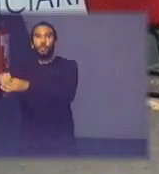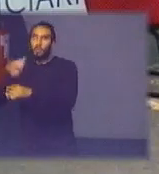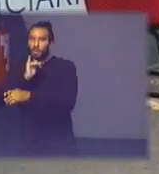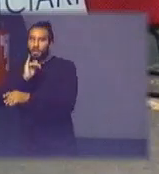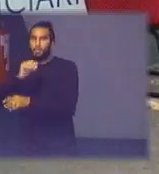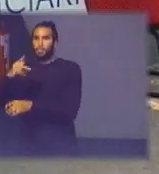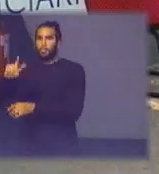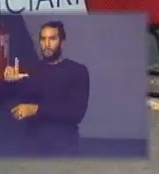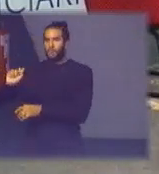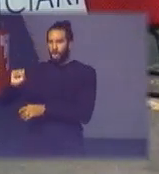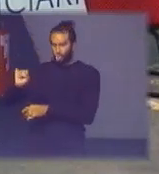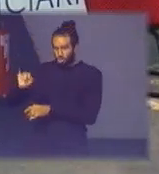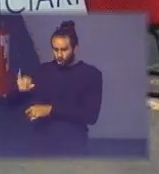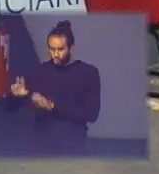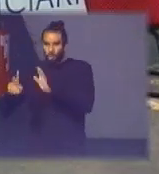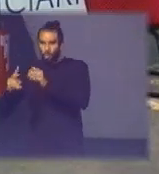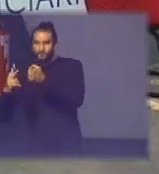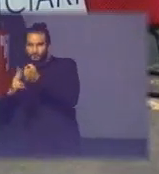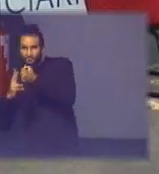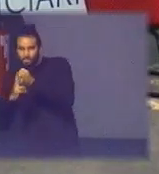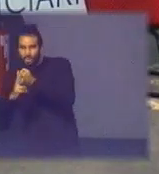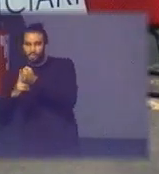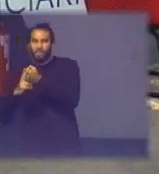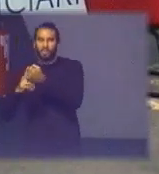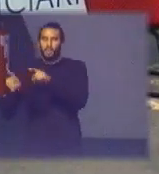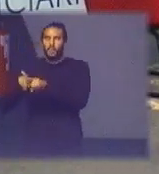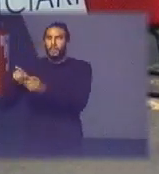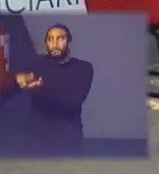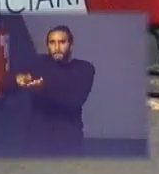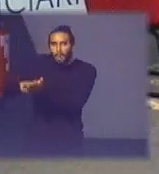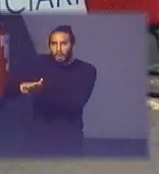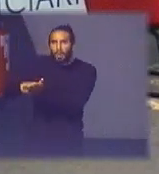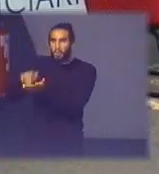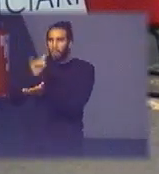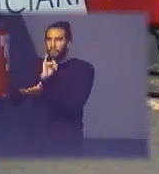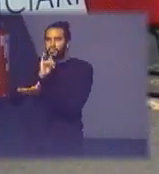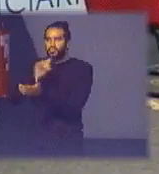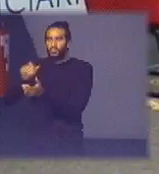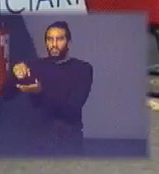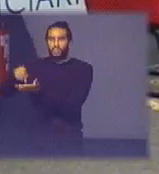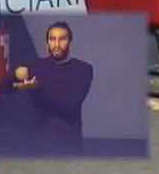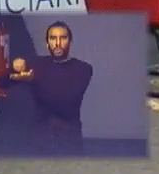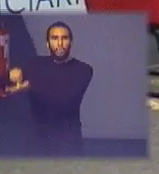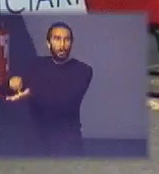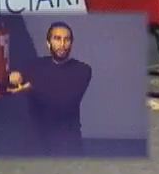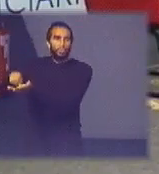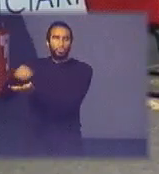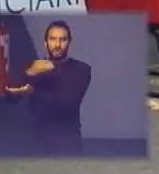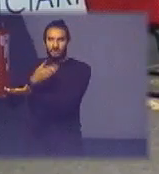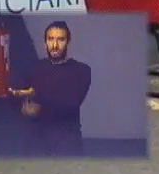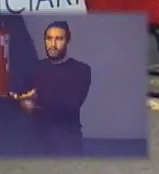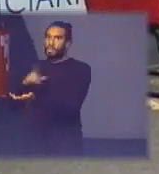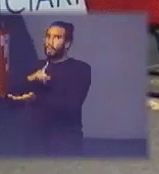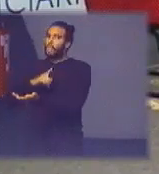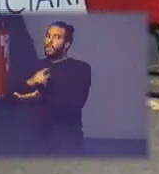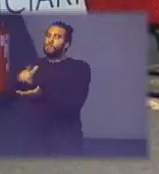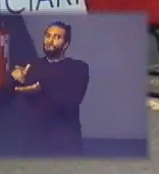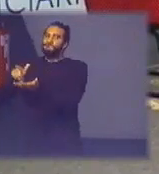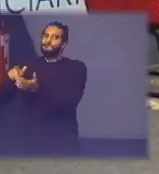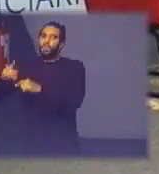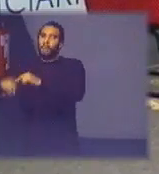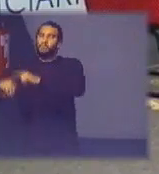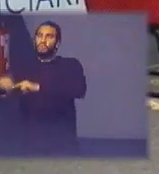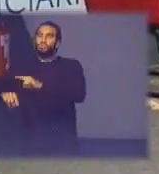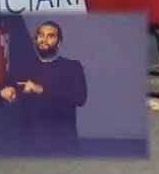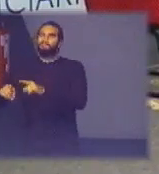papel metal e vidro a partir de órgãos públicos federais a gente está falando aqui de um material muito mais complexo hoje instituições